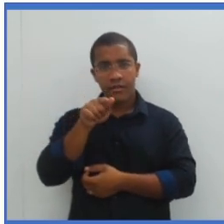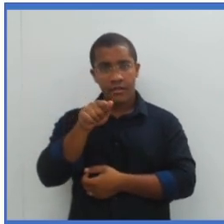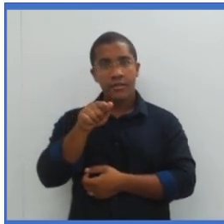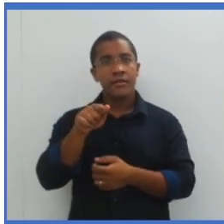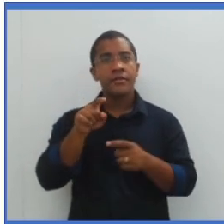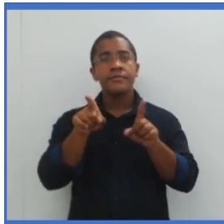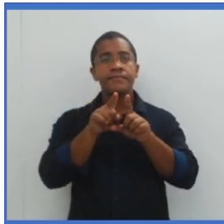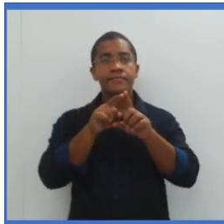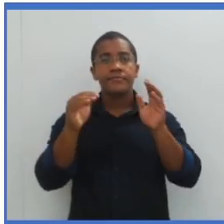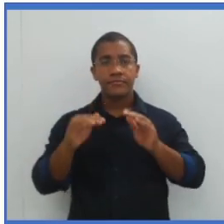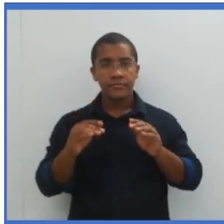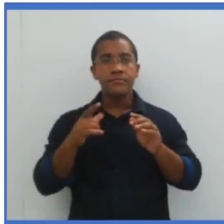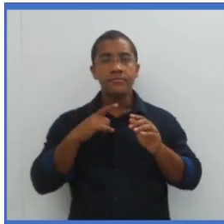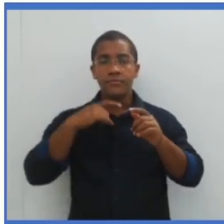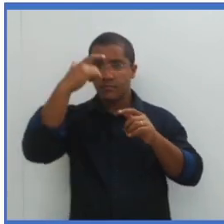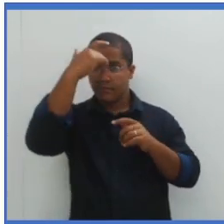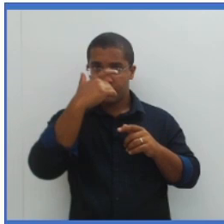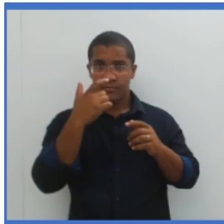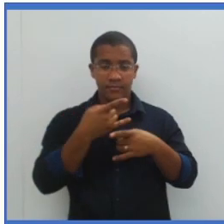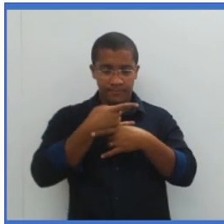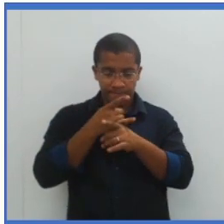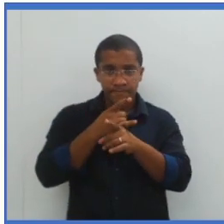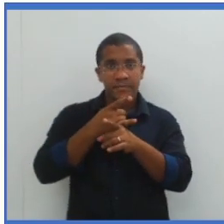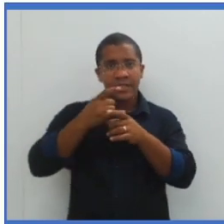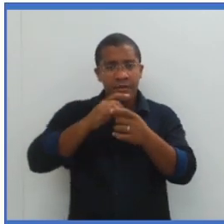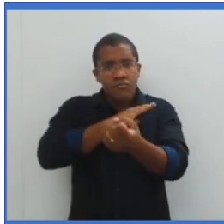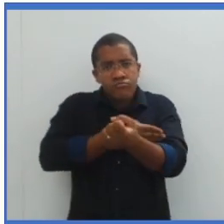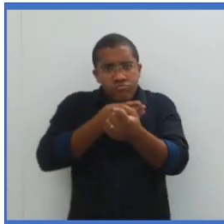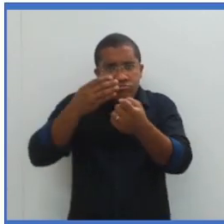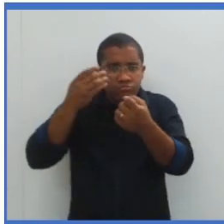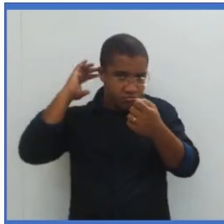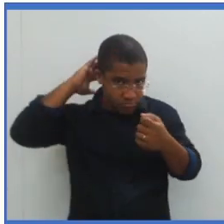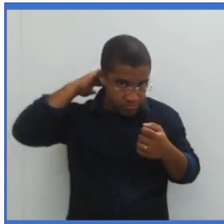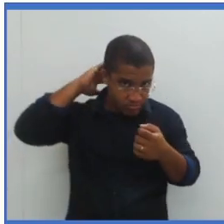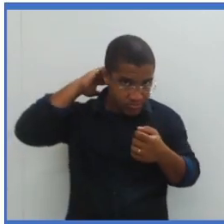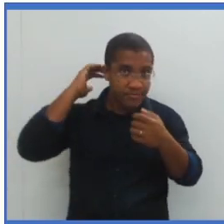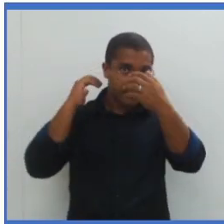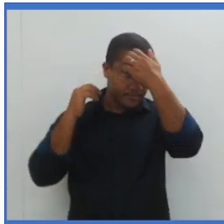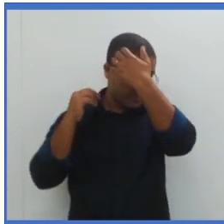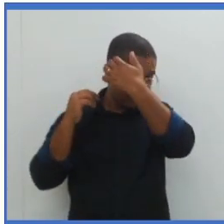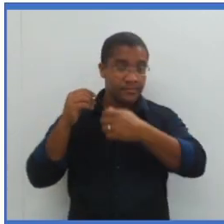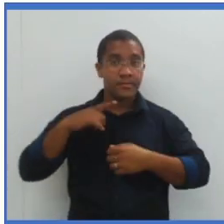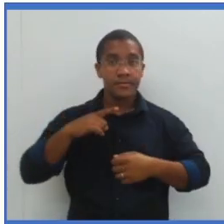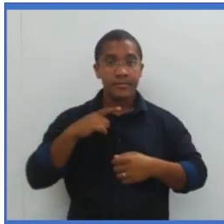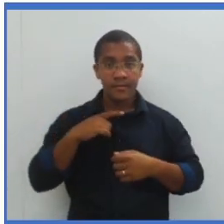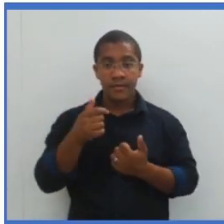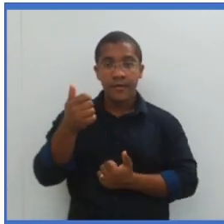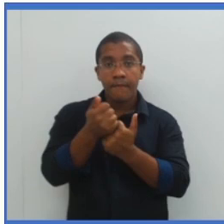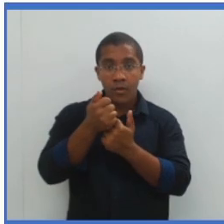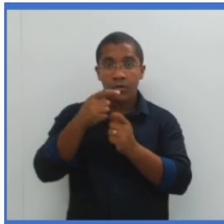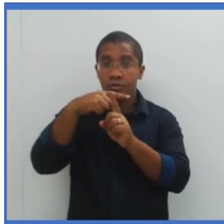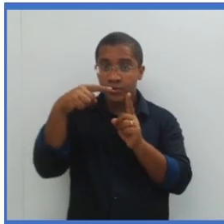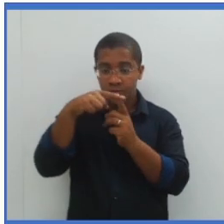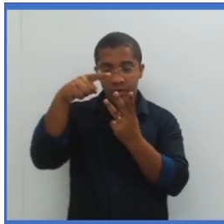como o conjunto da face, vértebras e músculos. O ponto de apoio fica no meio,